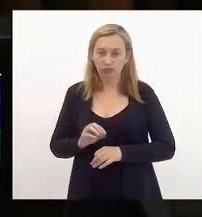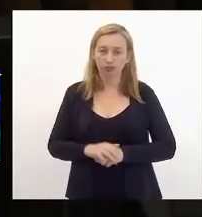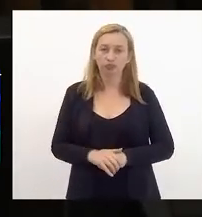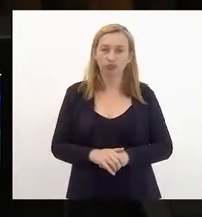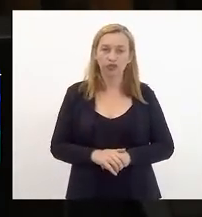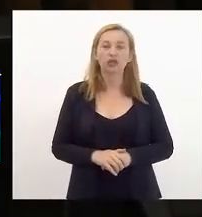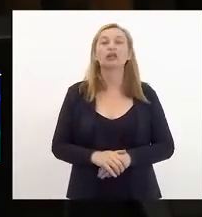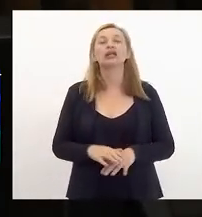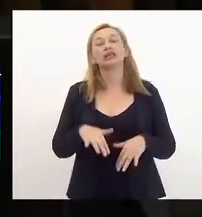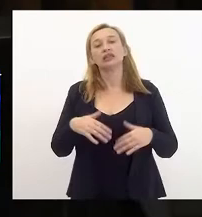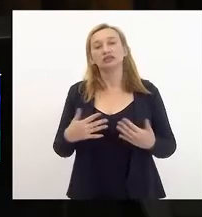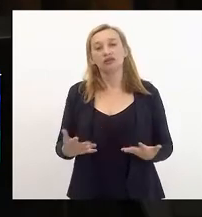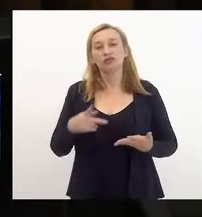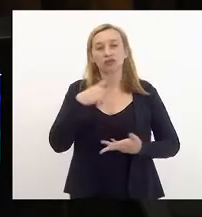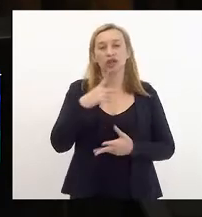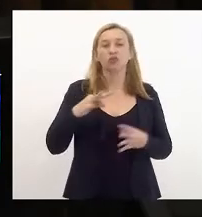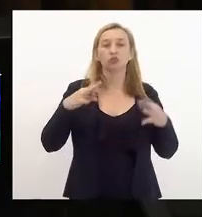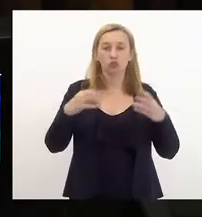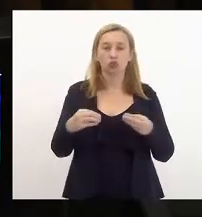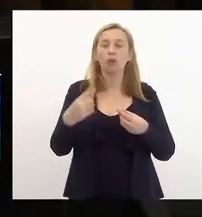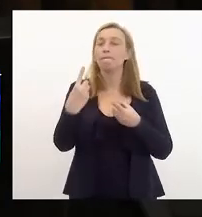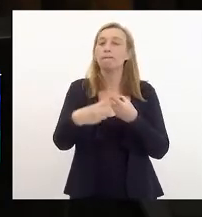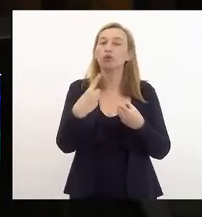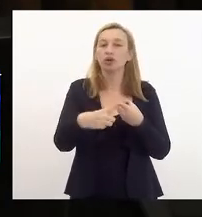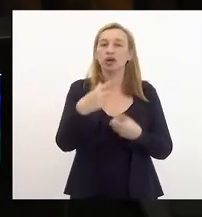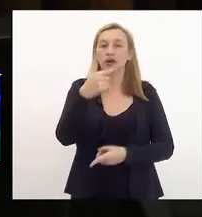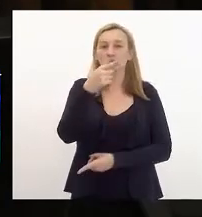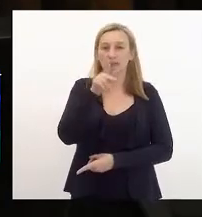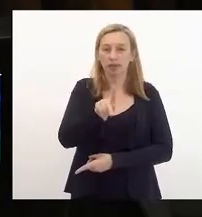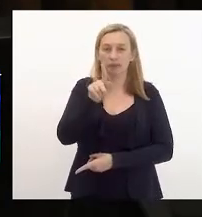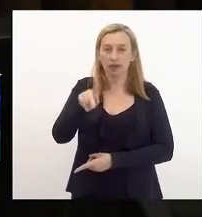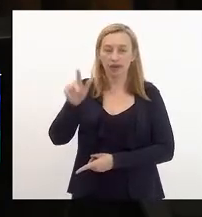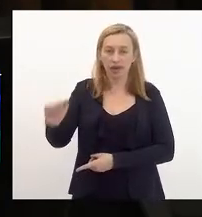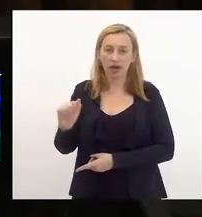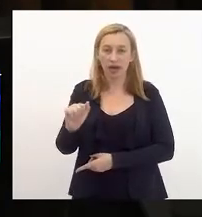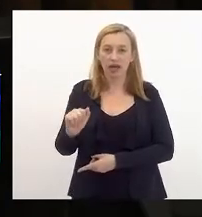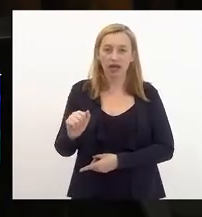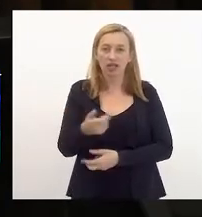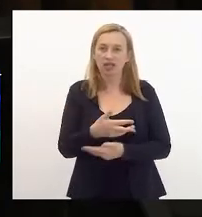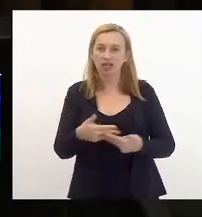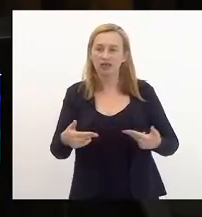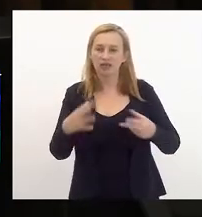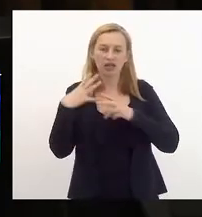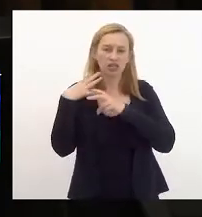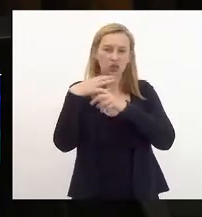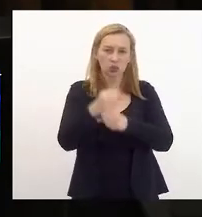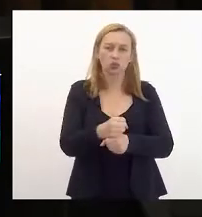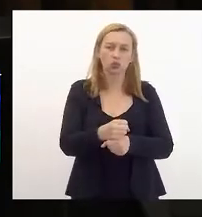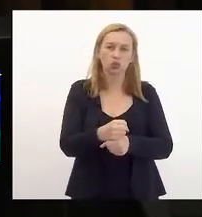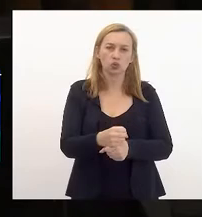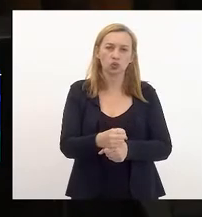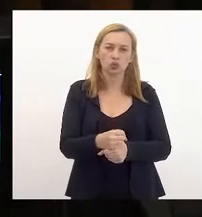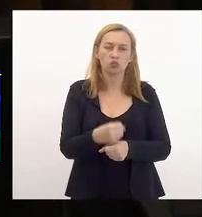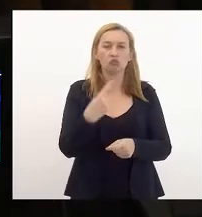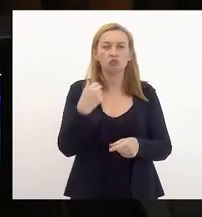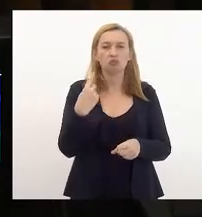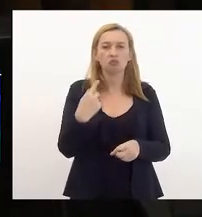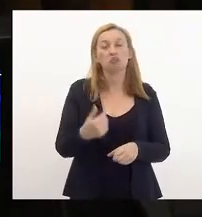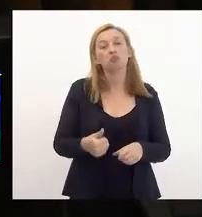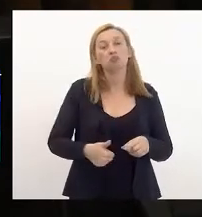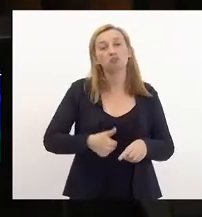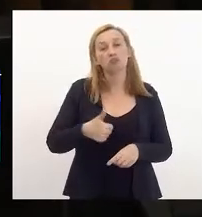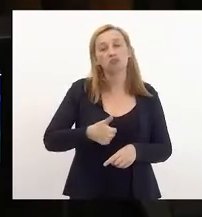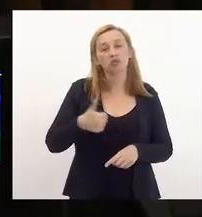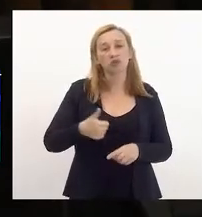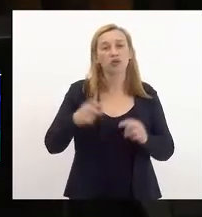Então, dito isso, por que que o PPA tem tanta revisão? É a primeira questão que